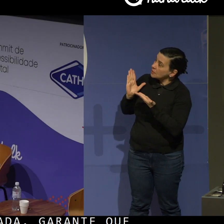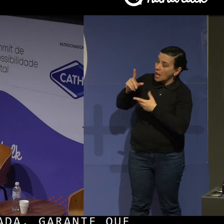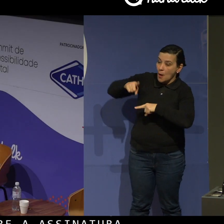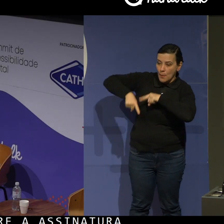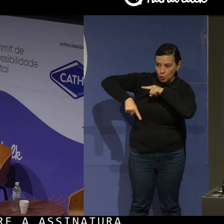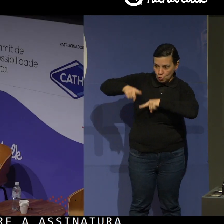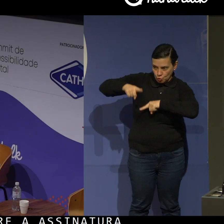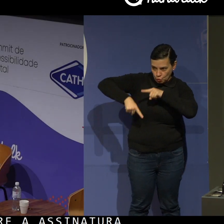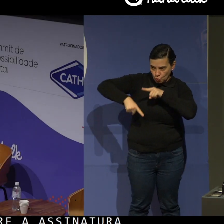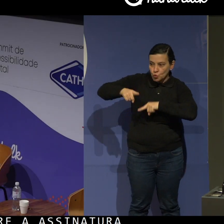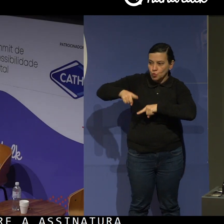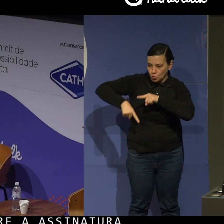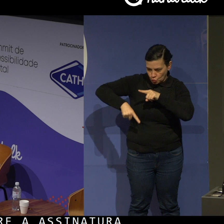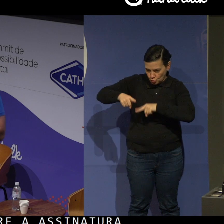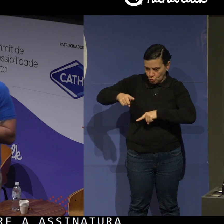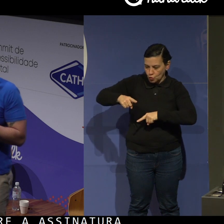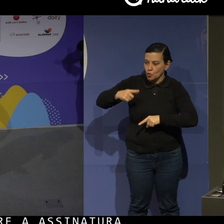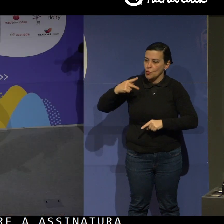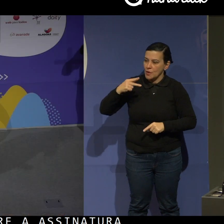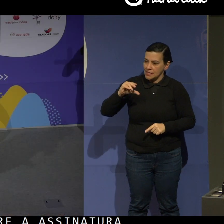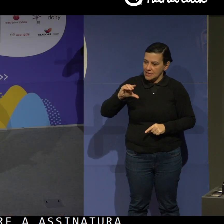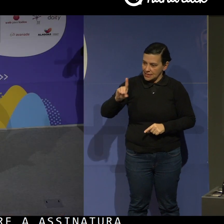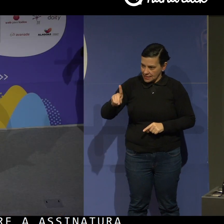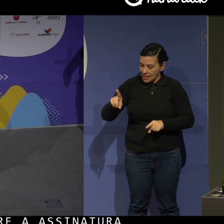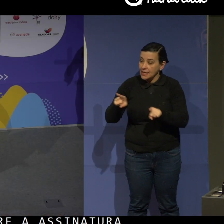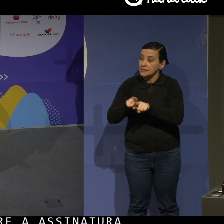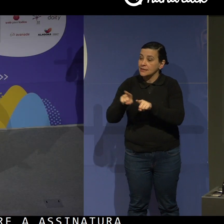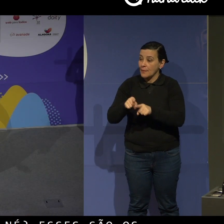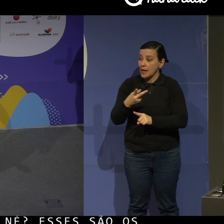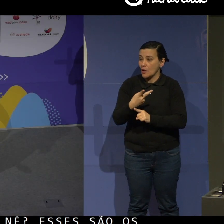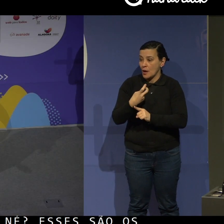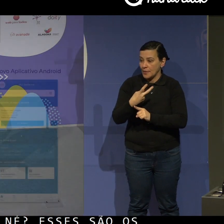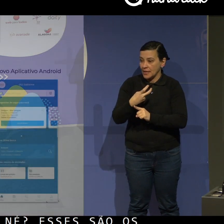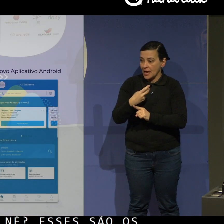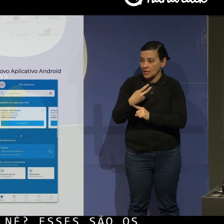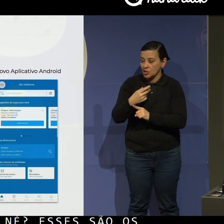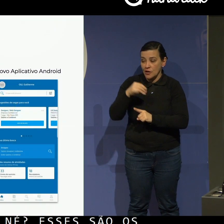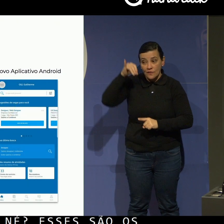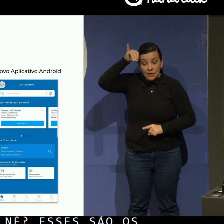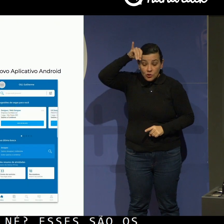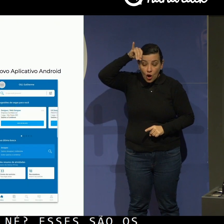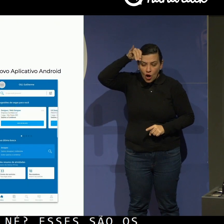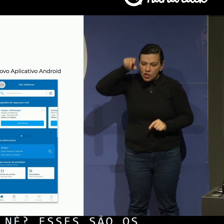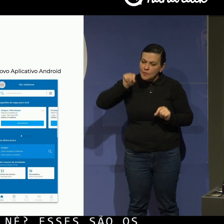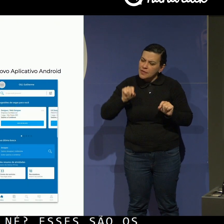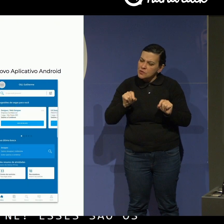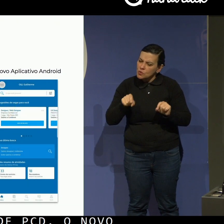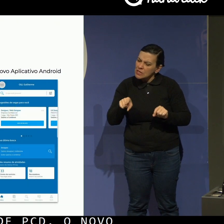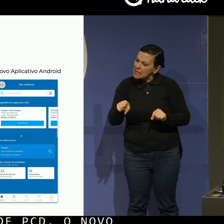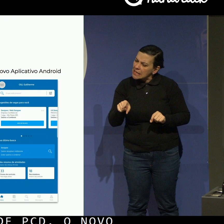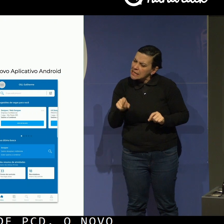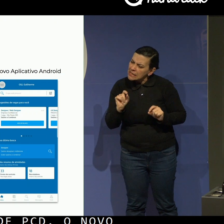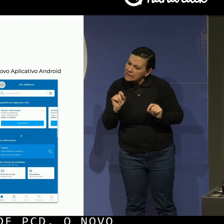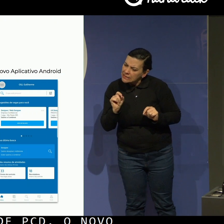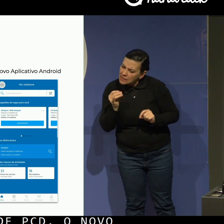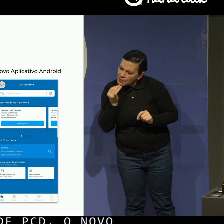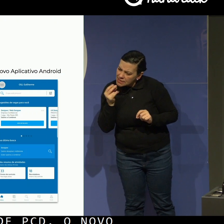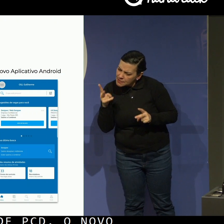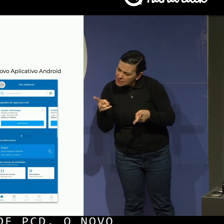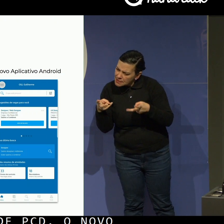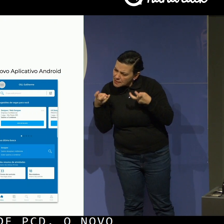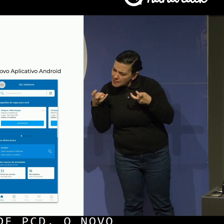além de Page PCD, o novo currículo e o aplicativo Android. Eu coloquei o aplicativo Android aqui, mas ele não tem necessariamente, exatamente,